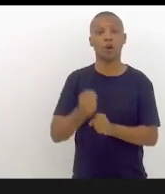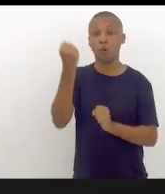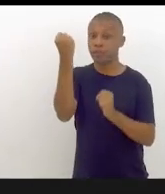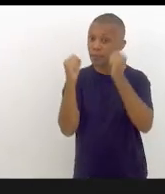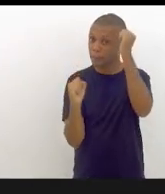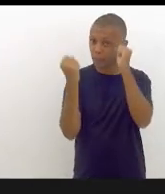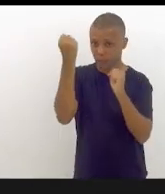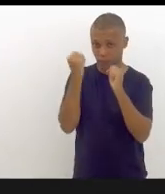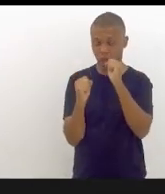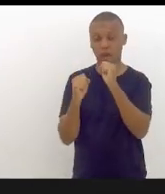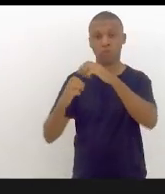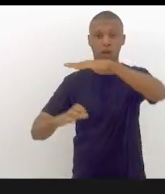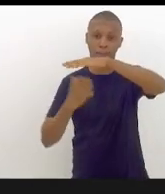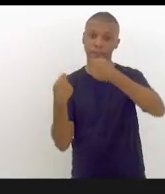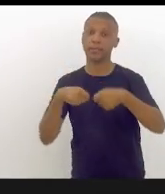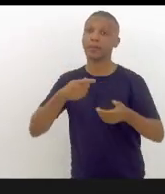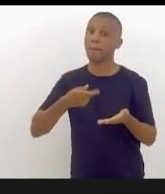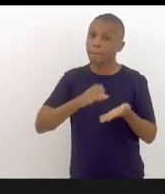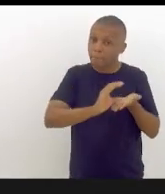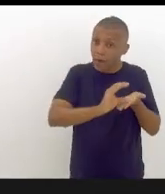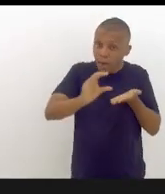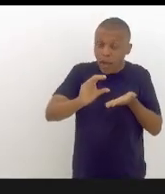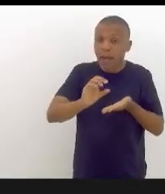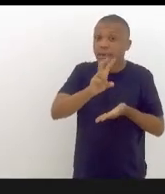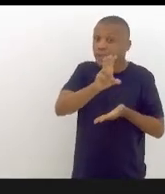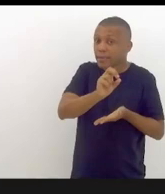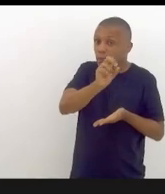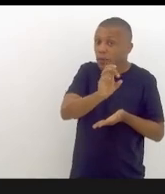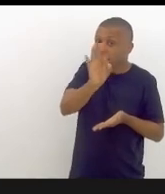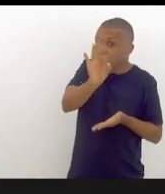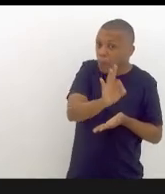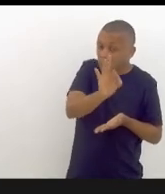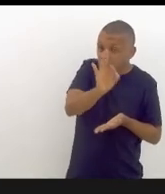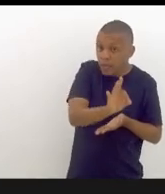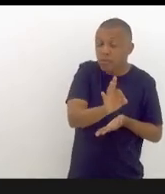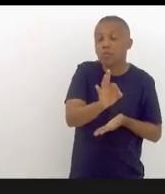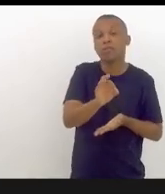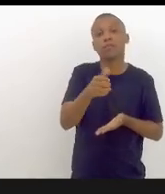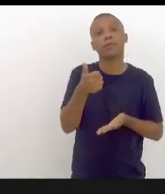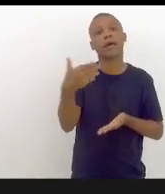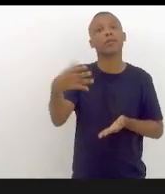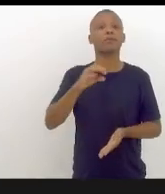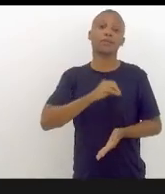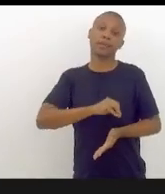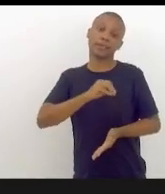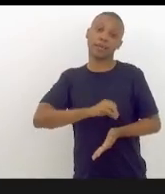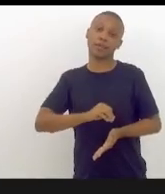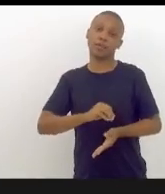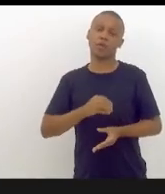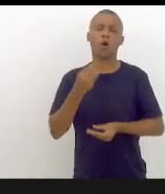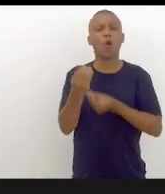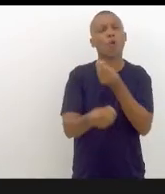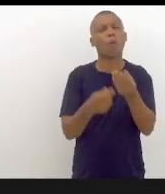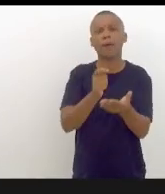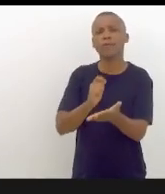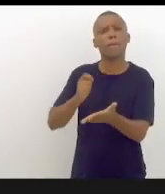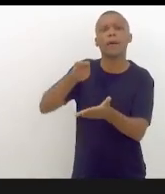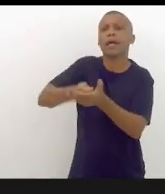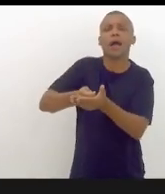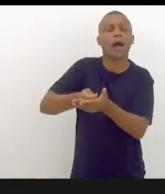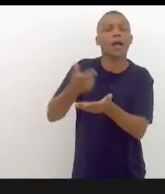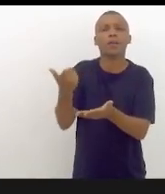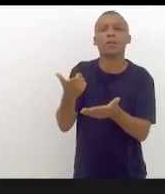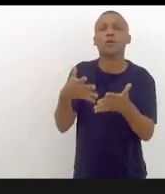têm que pagar metade do 13º. Como irão pagar com as rodovias paralisadas, com os carregamentos